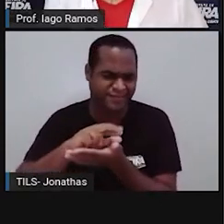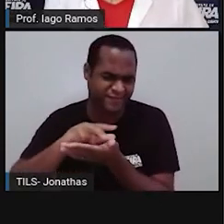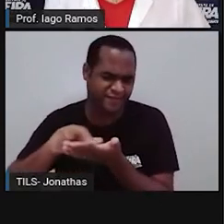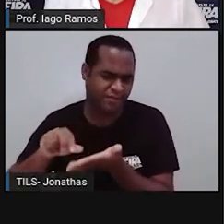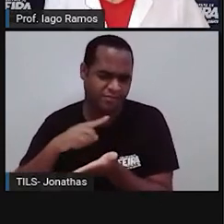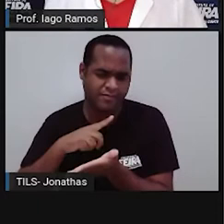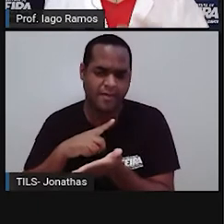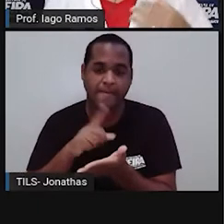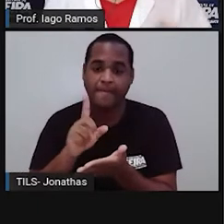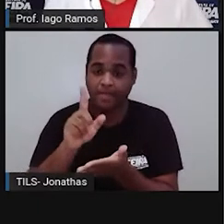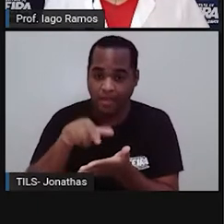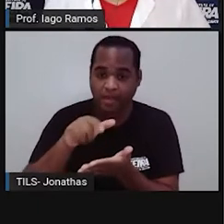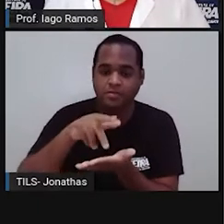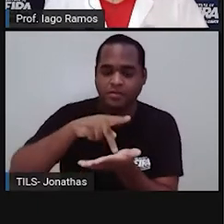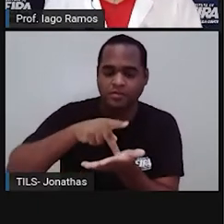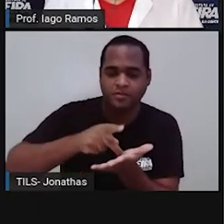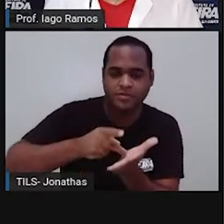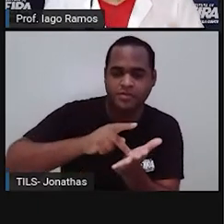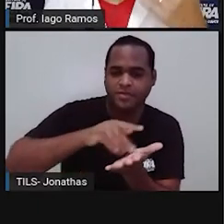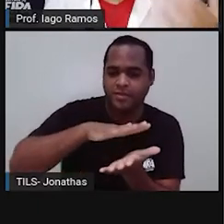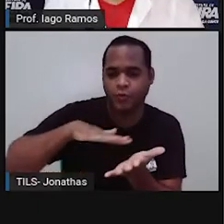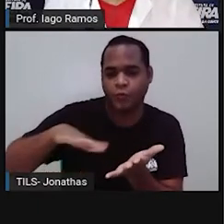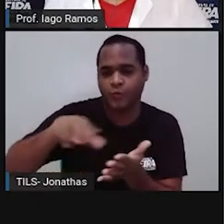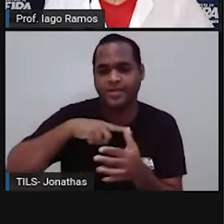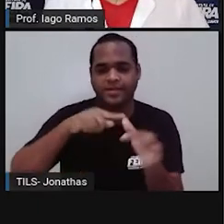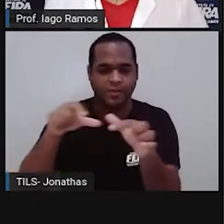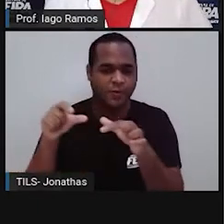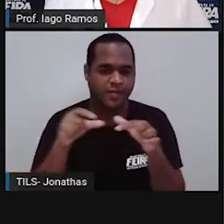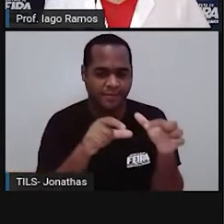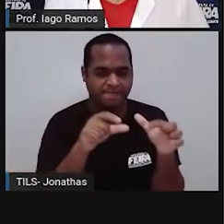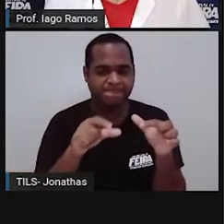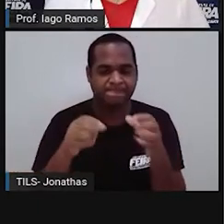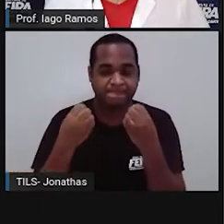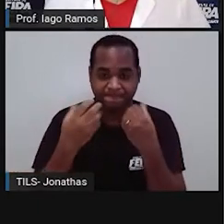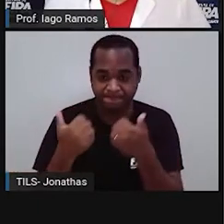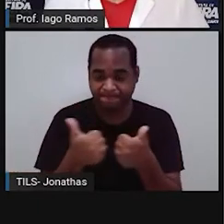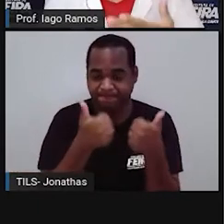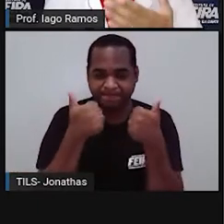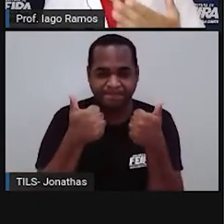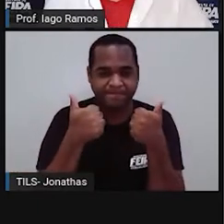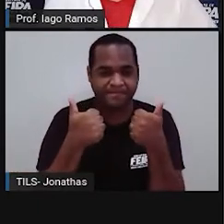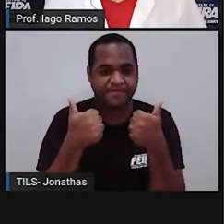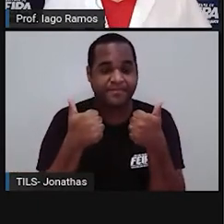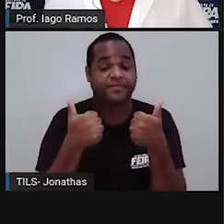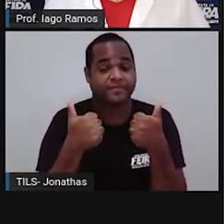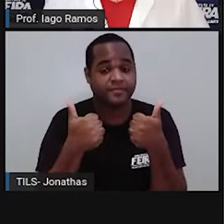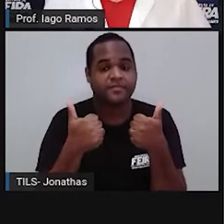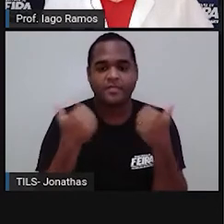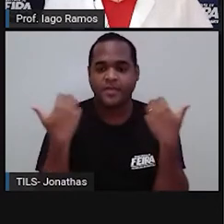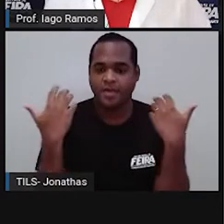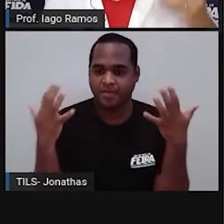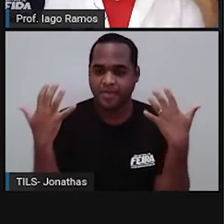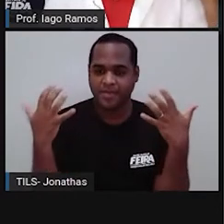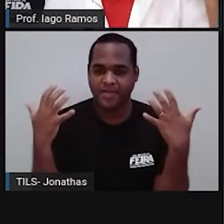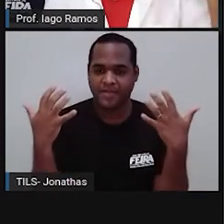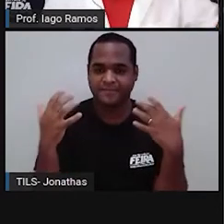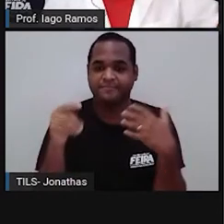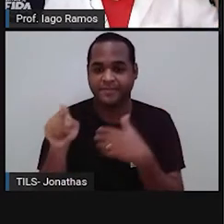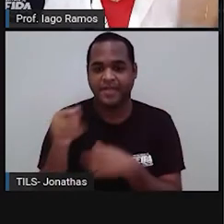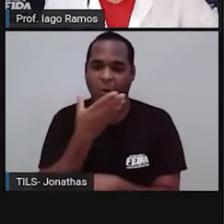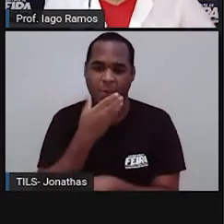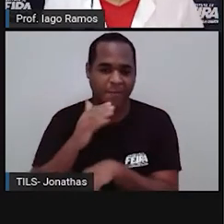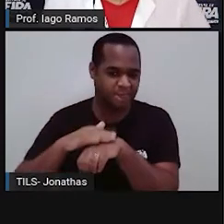a geometria está em toda a parte. Belezinha? Então, parabéns ao Kepler